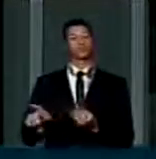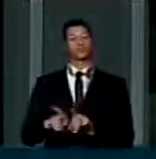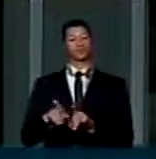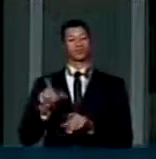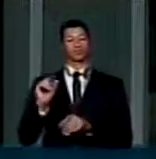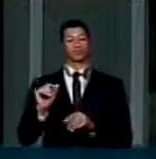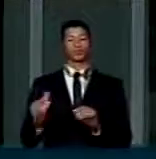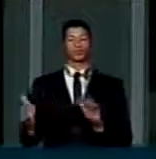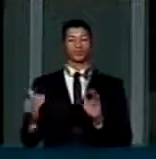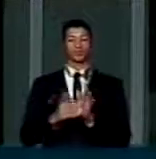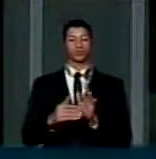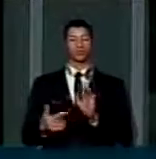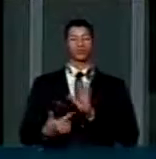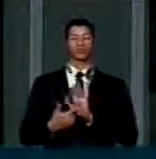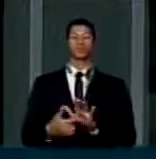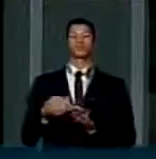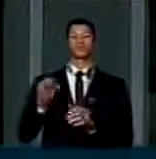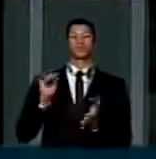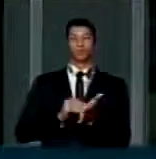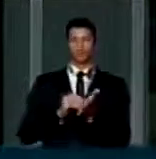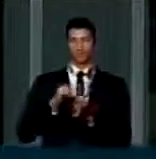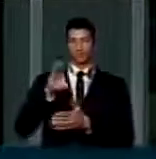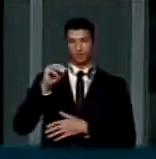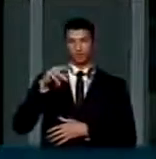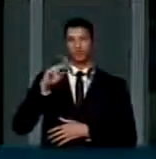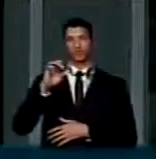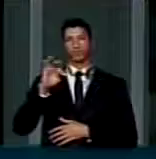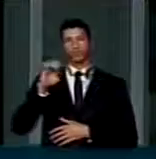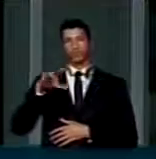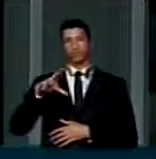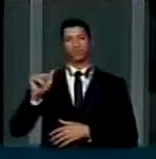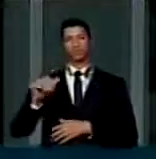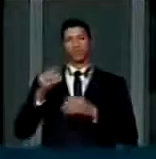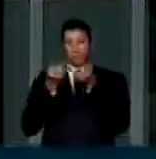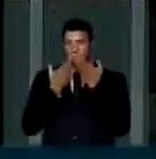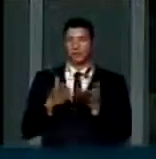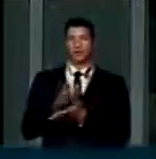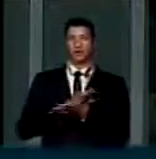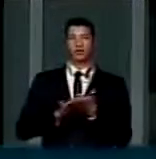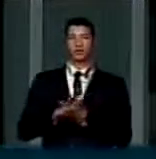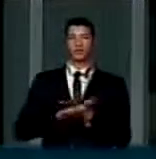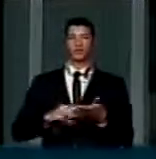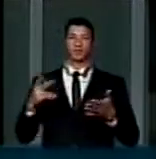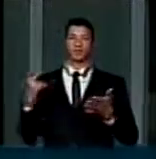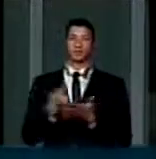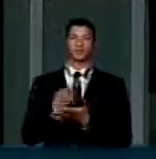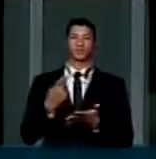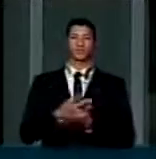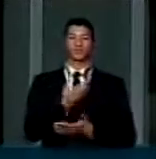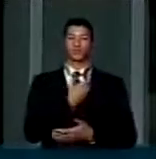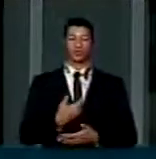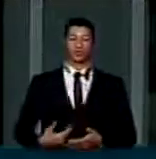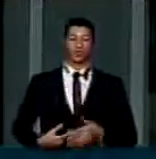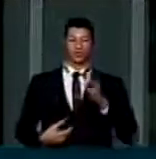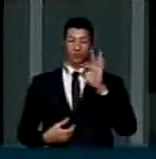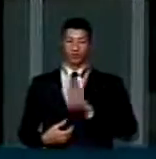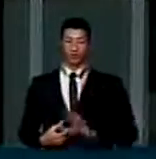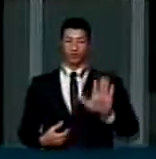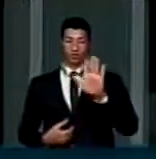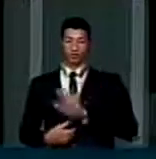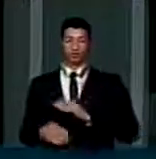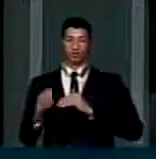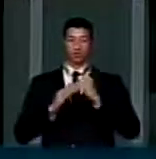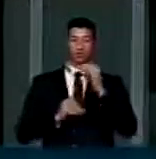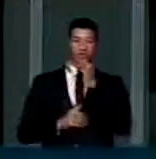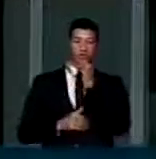Isso atesta a incompetência, o despreparo e a imprevidência do governo federal na